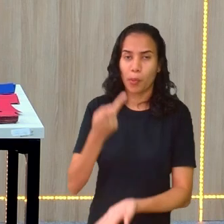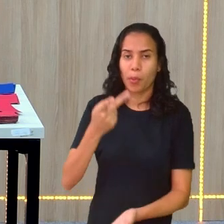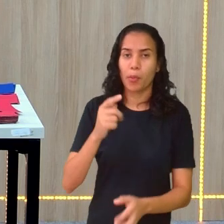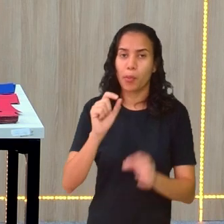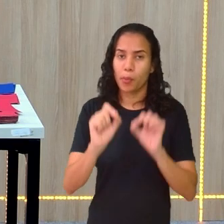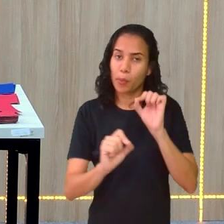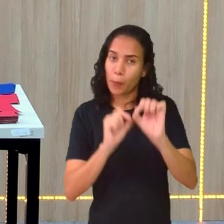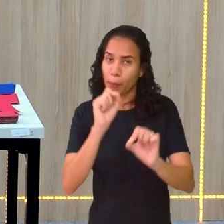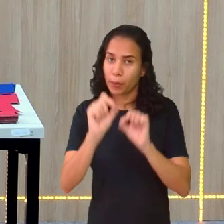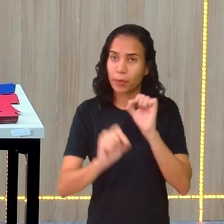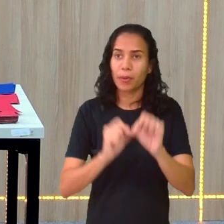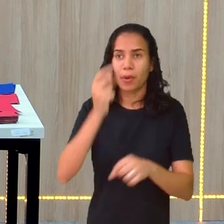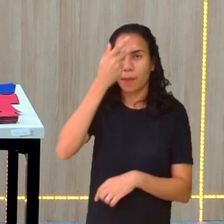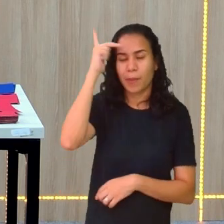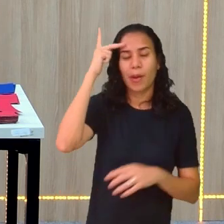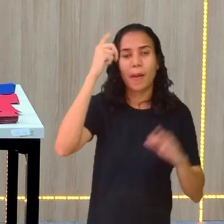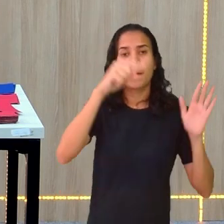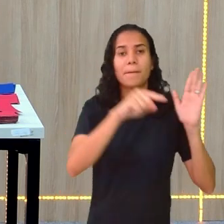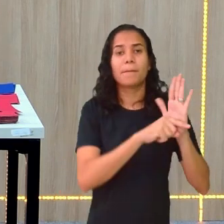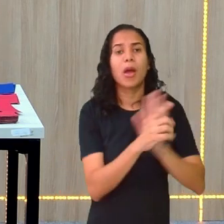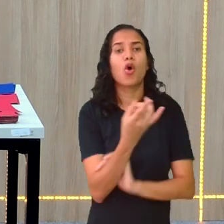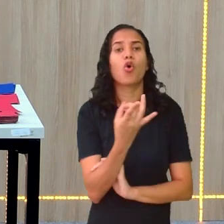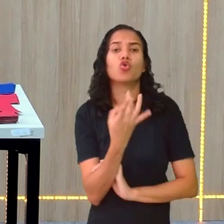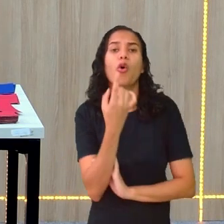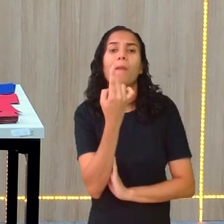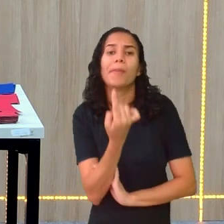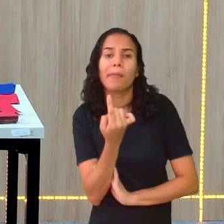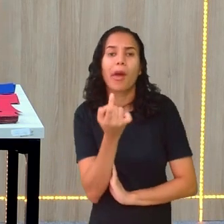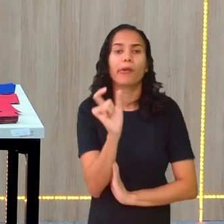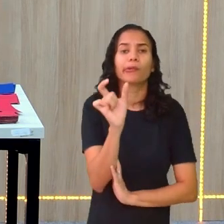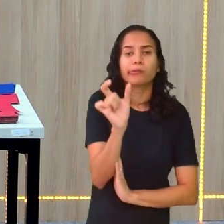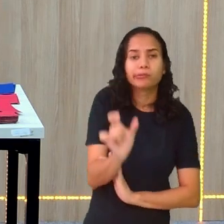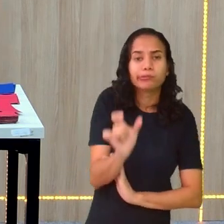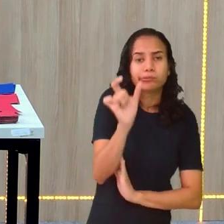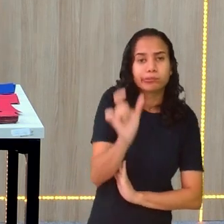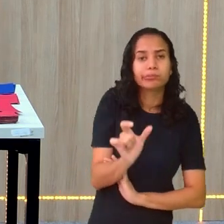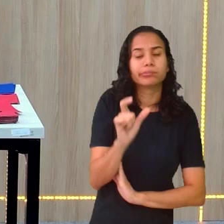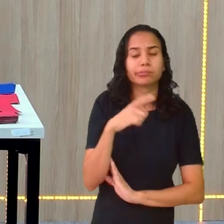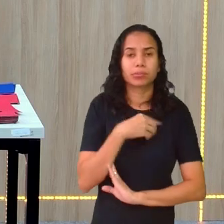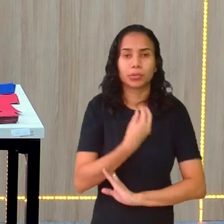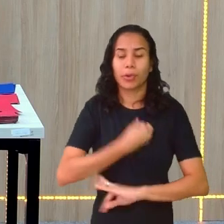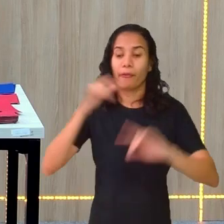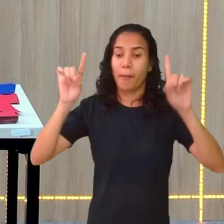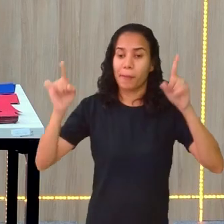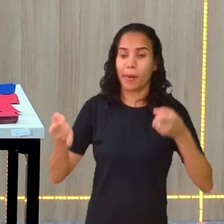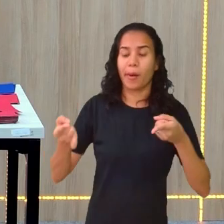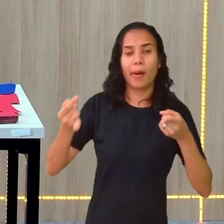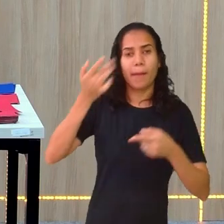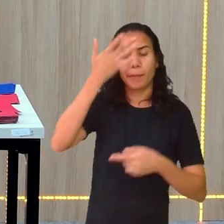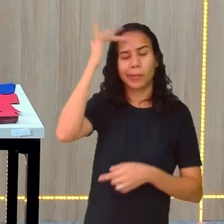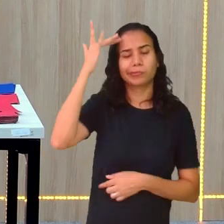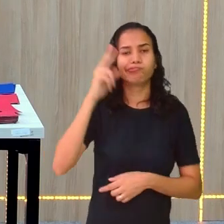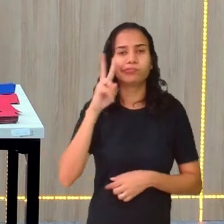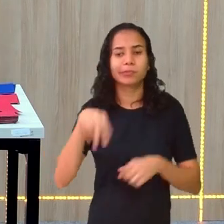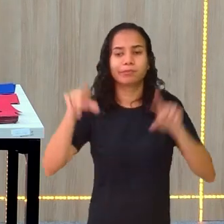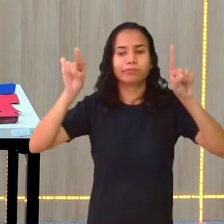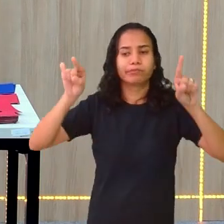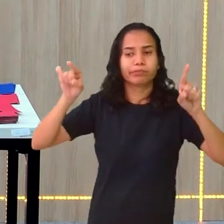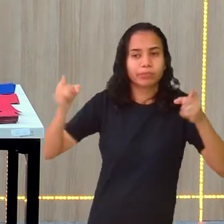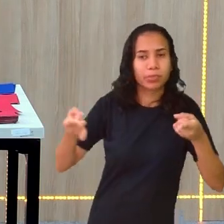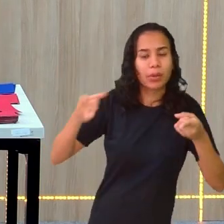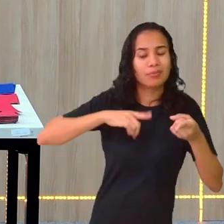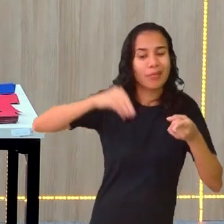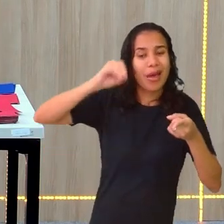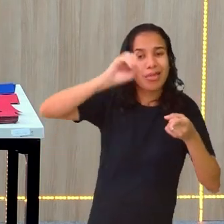você botar esse menos só no primeiro termo da expressão que está dentro do parêntese. Não é. Se está parêntese, o